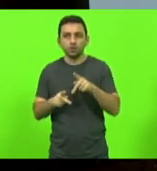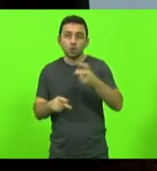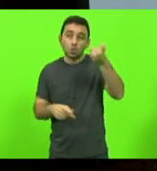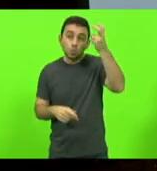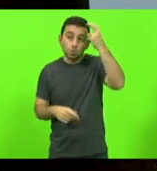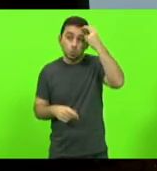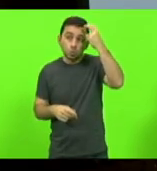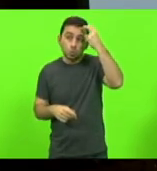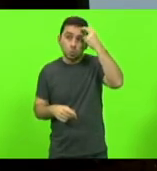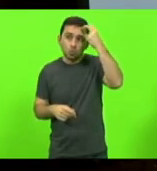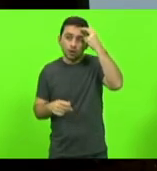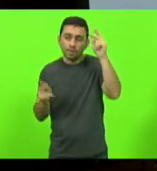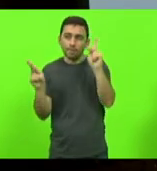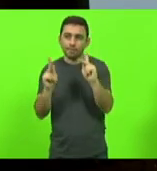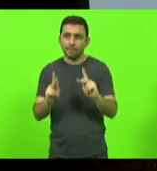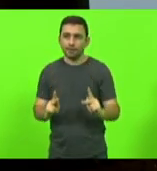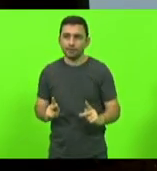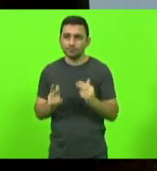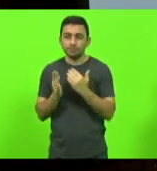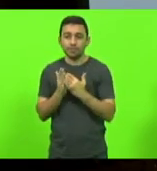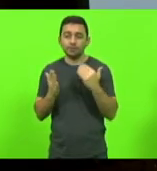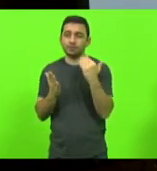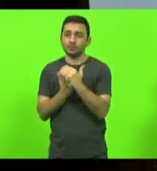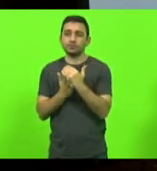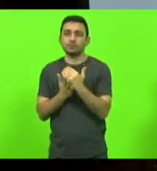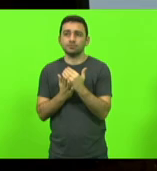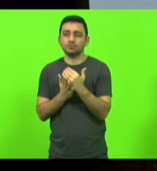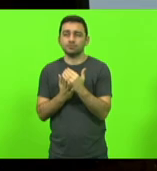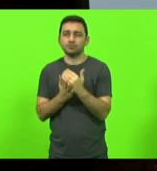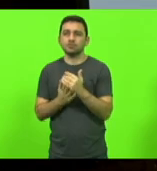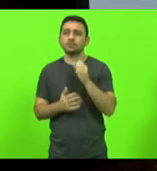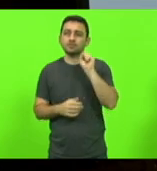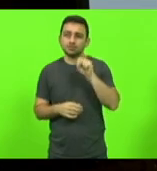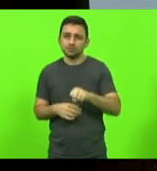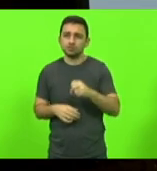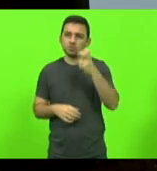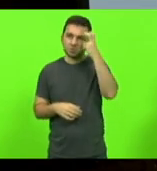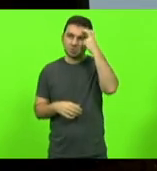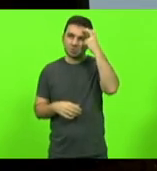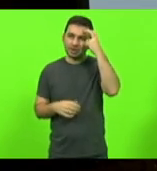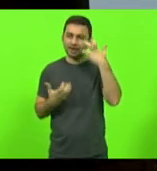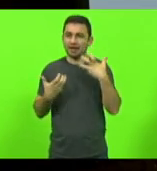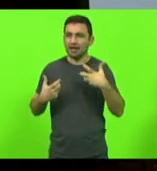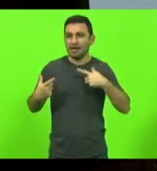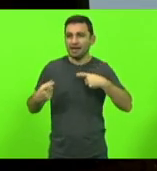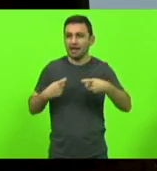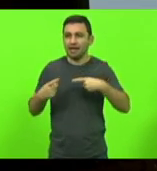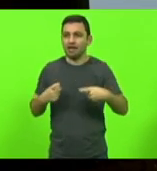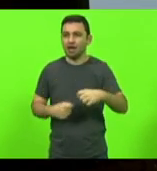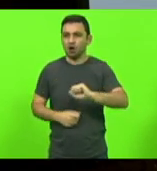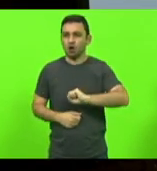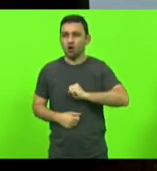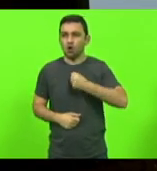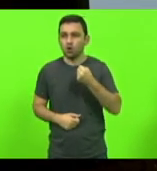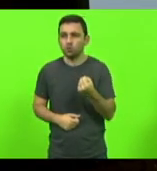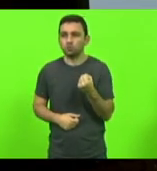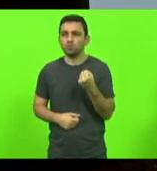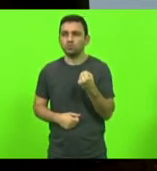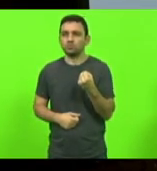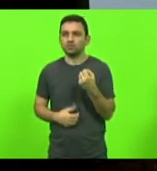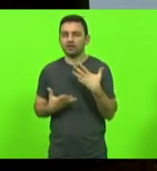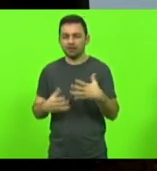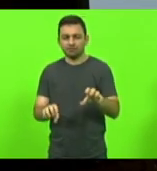paz mas sim pela cultura da guerra do ódio da